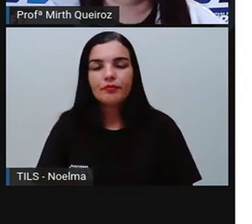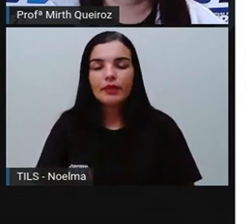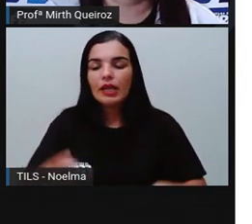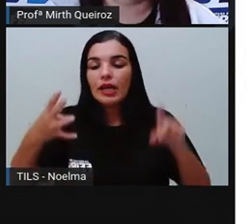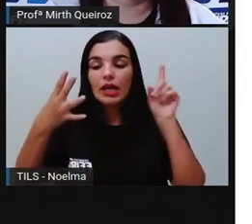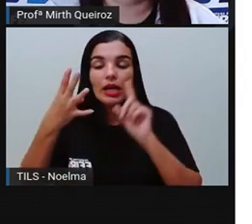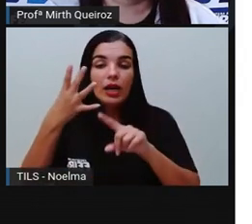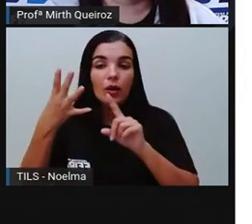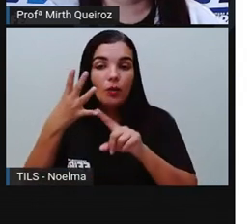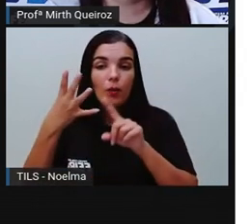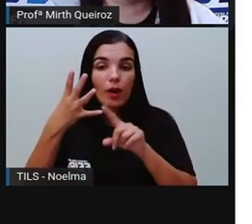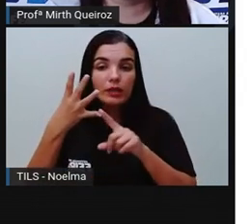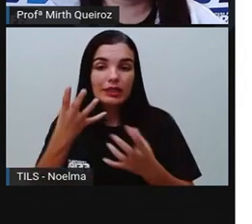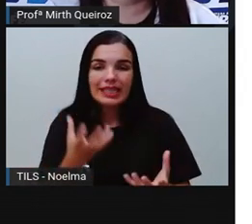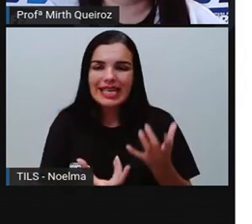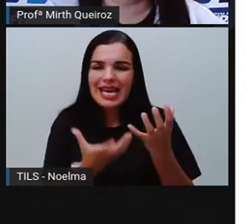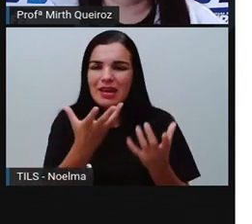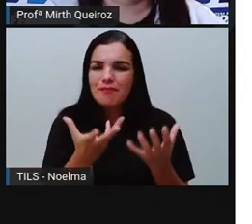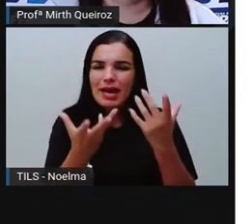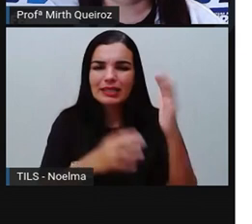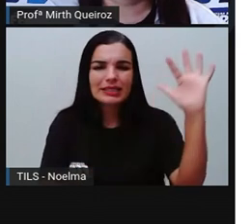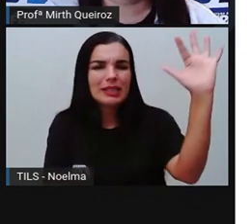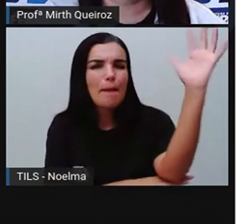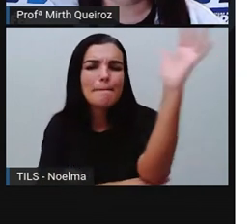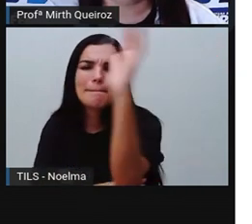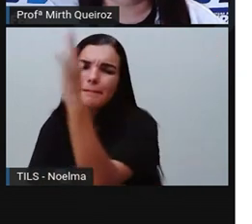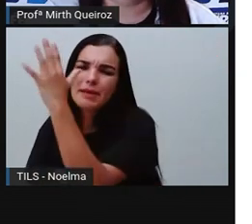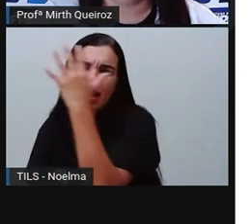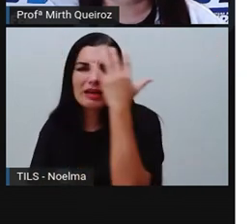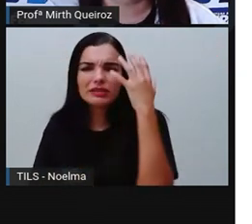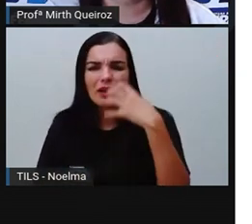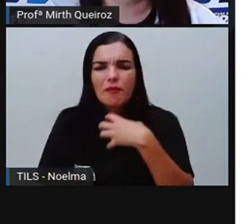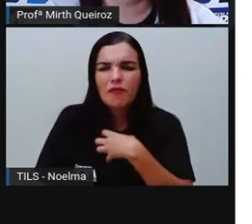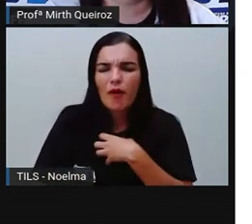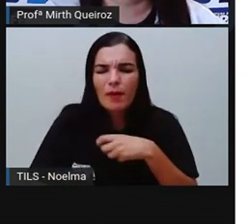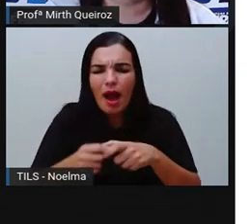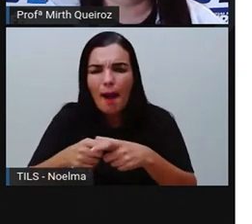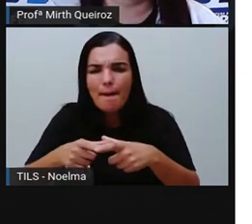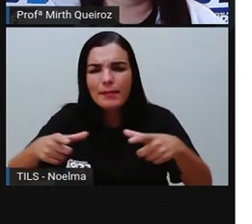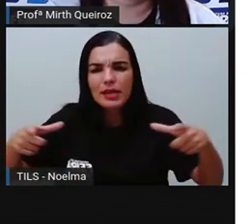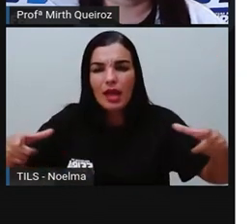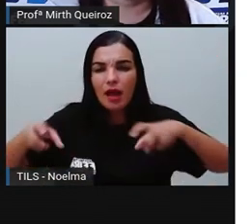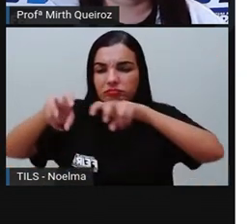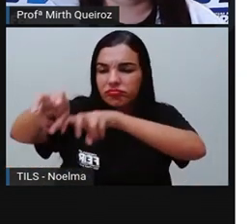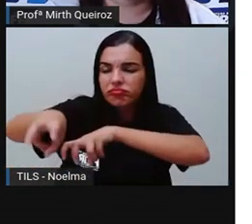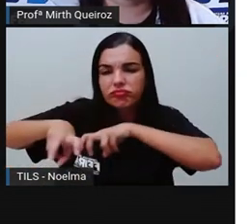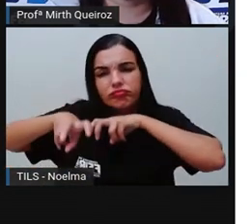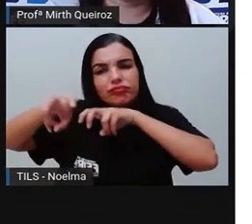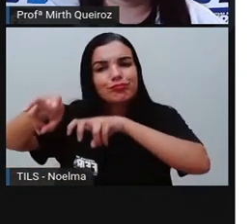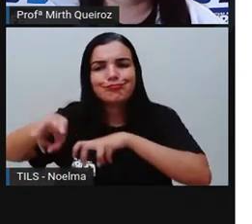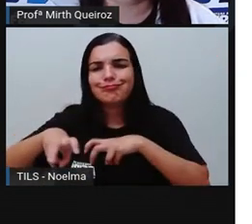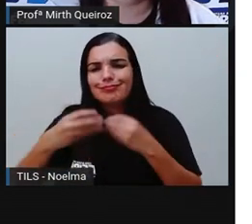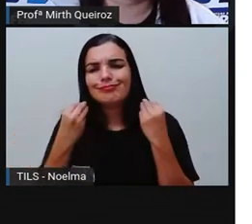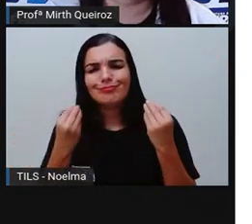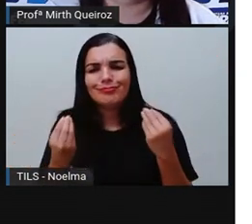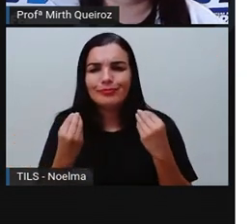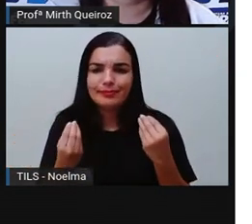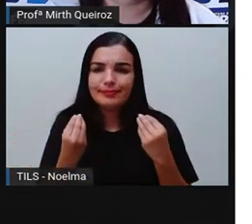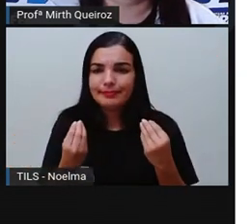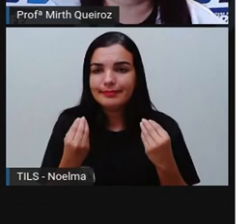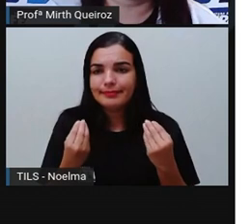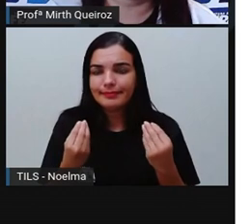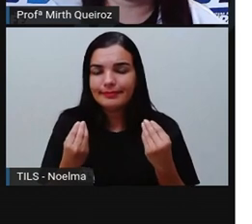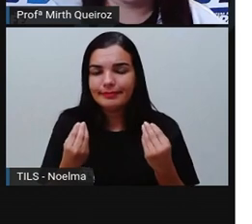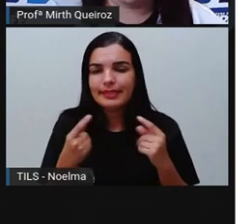problemas ambientais. As queimadas em matas e florestas como uma forma de ampliar aí as áreas de pasto, né? Para a